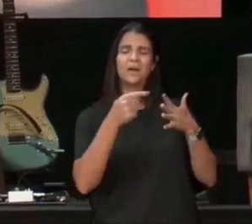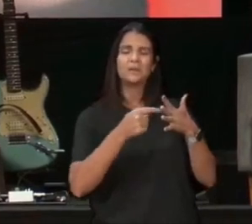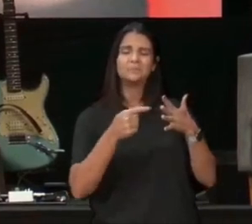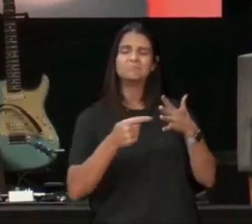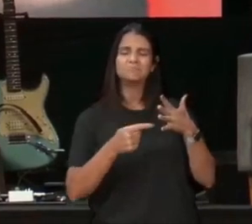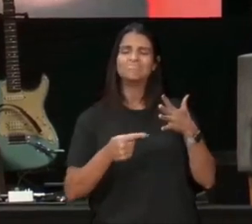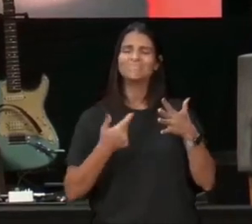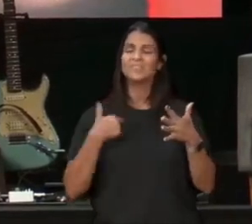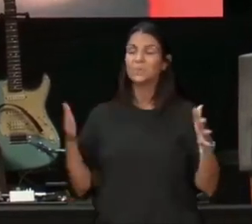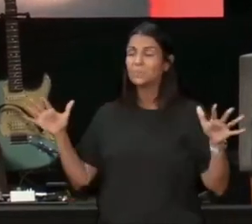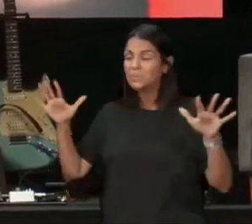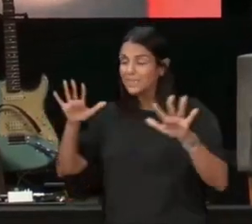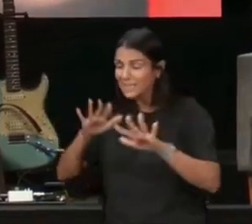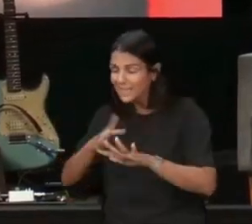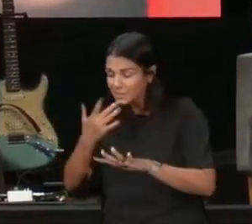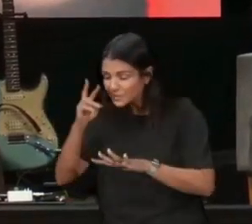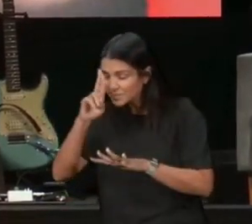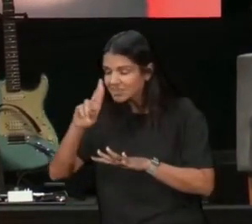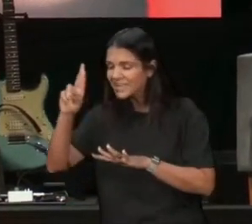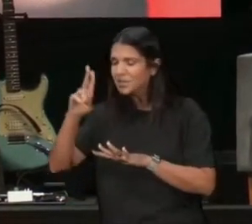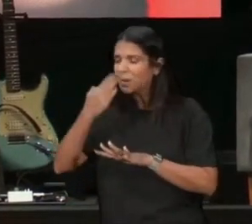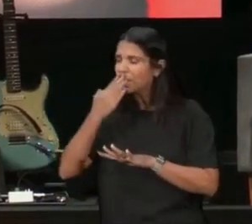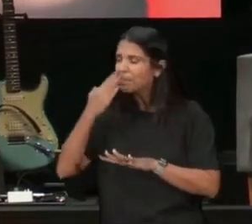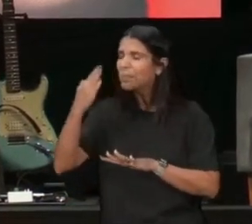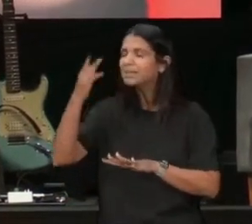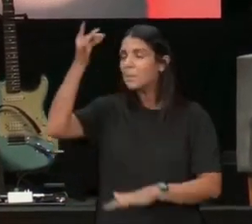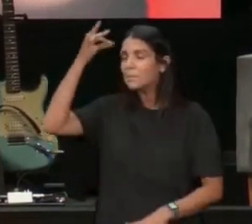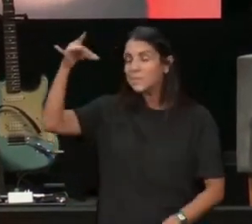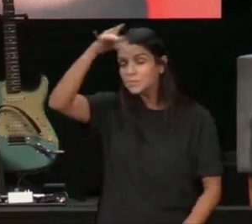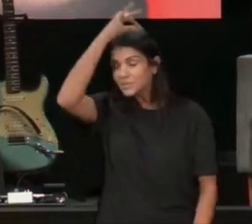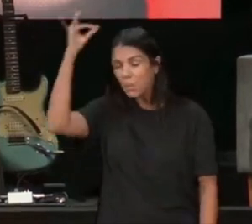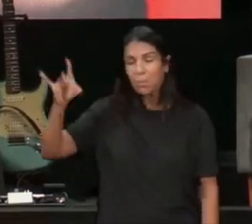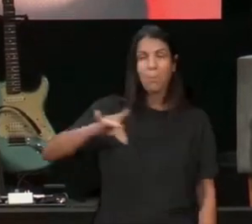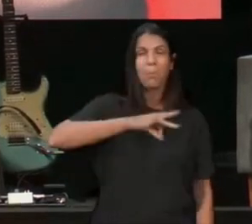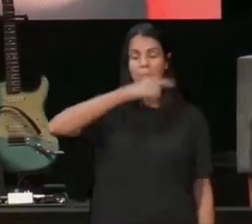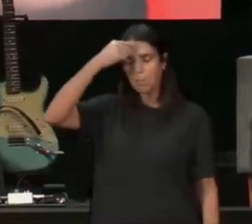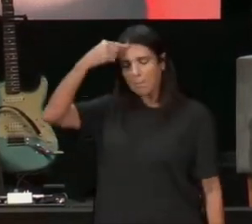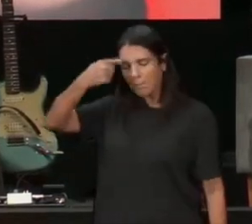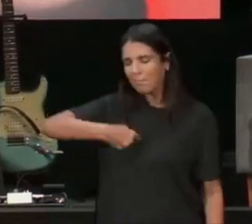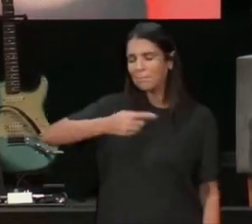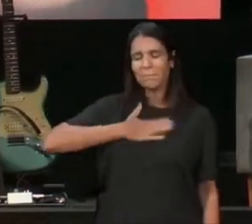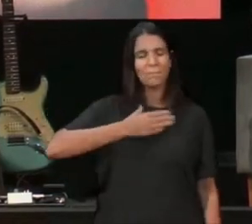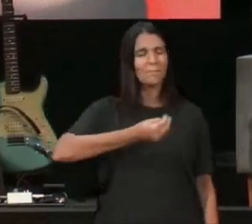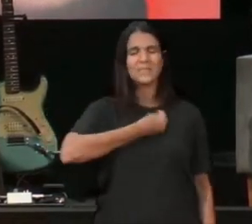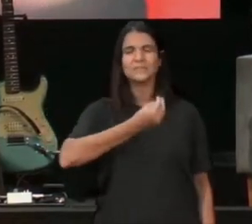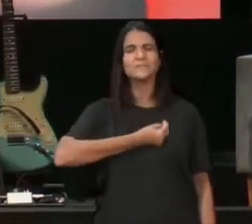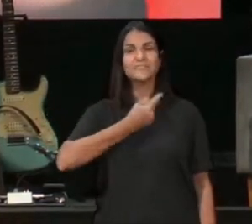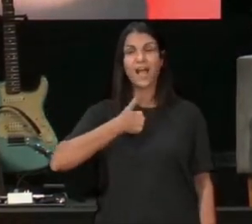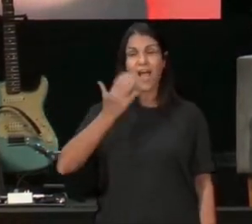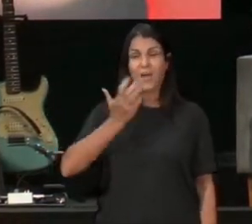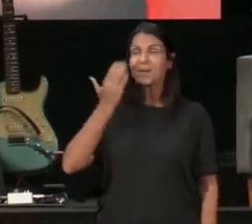rendo ao Senhor, e peço que o Espírito Santo de Deus, domine a minha vida, em nome de Jesus, eu quero te servir, Pai,